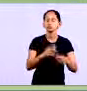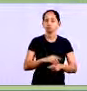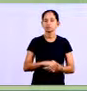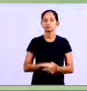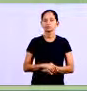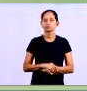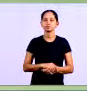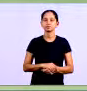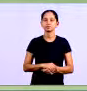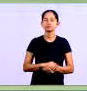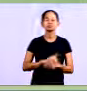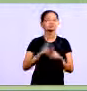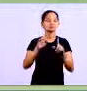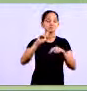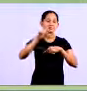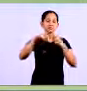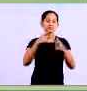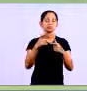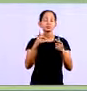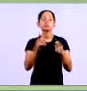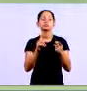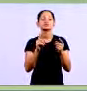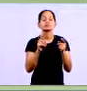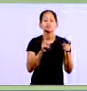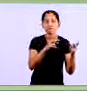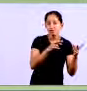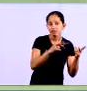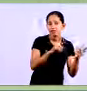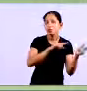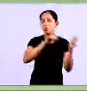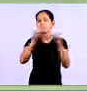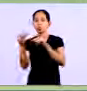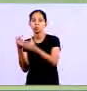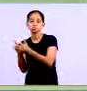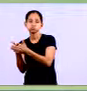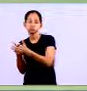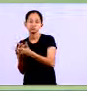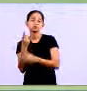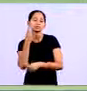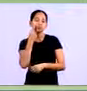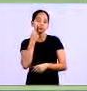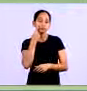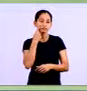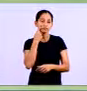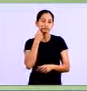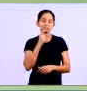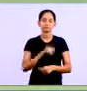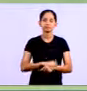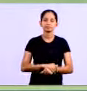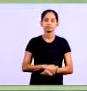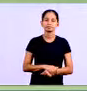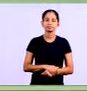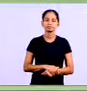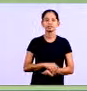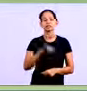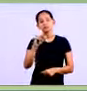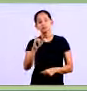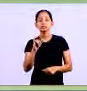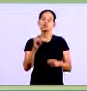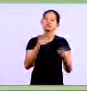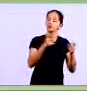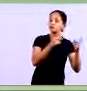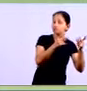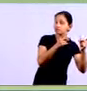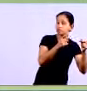for entrada você vai lançar em entrada se for saída você vai lançar em saída se for entrada vai somar com o seu saldo se for saída